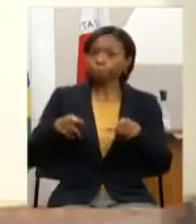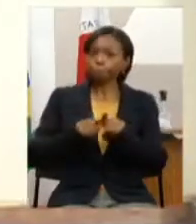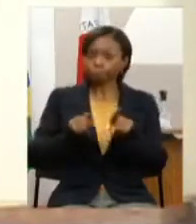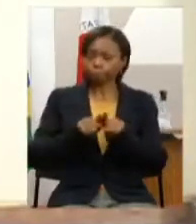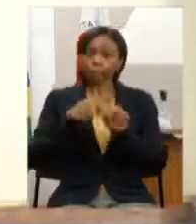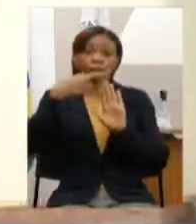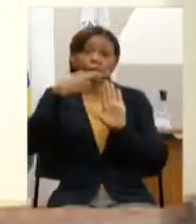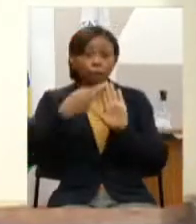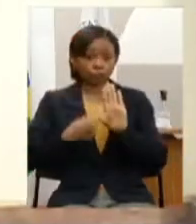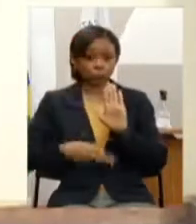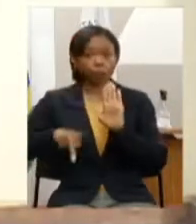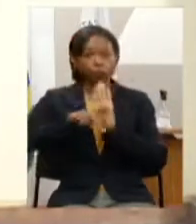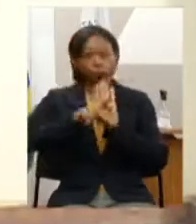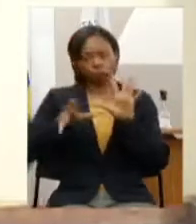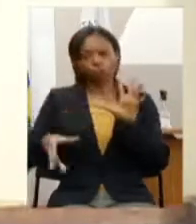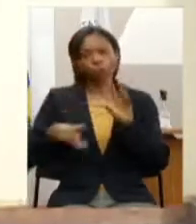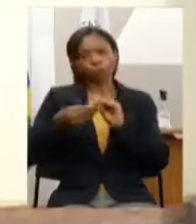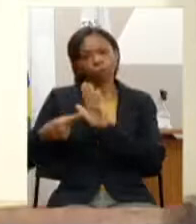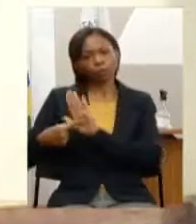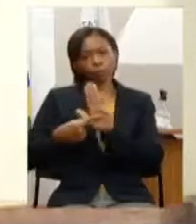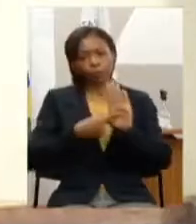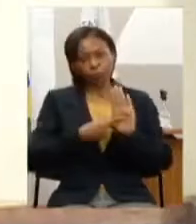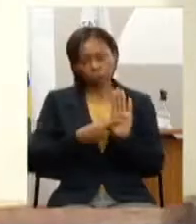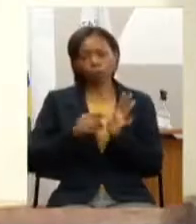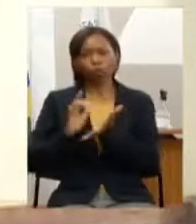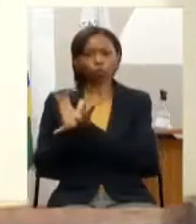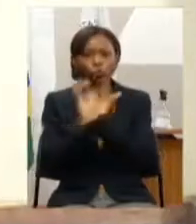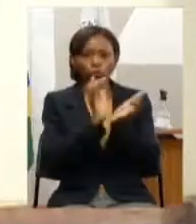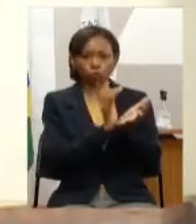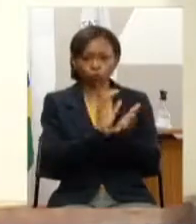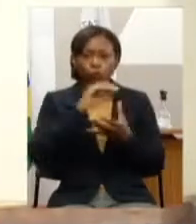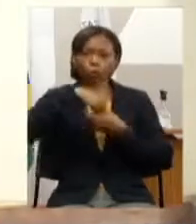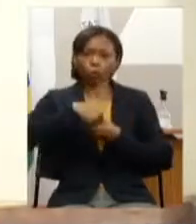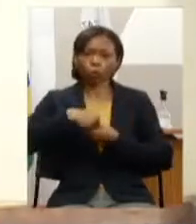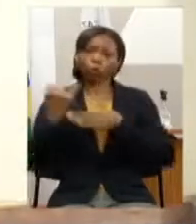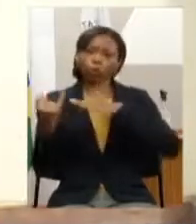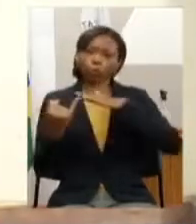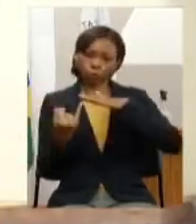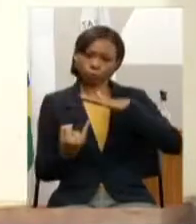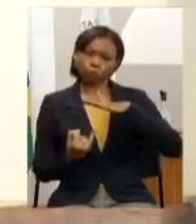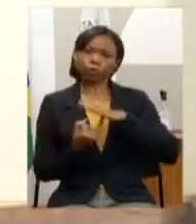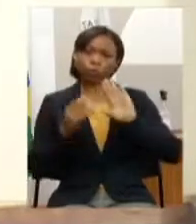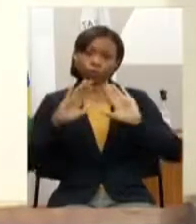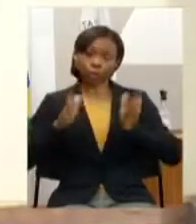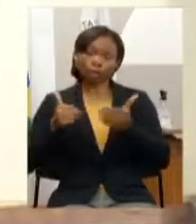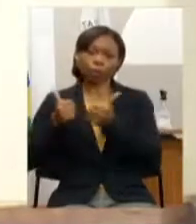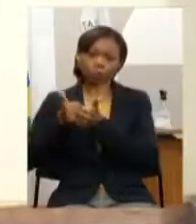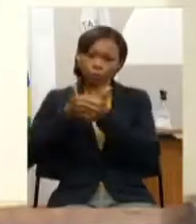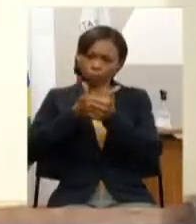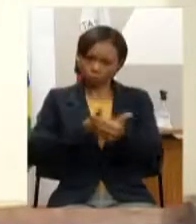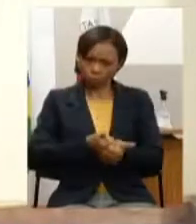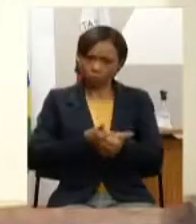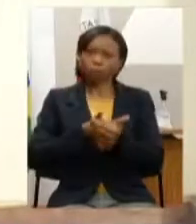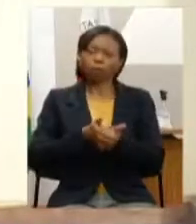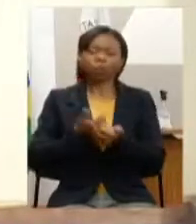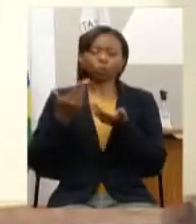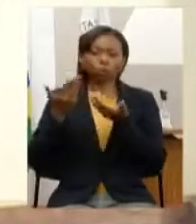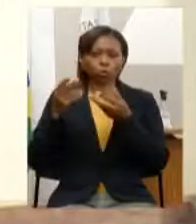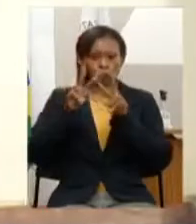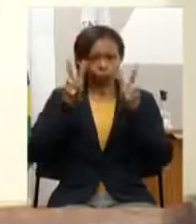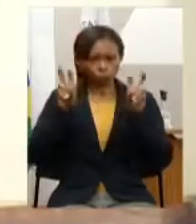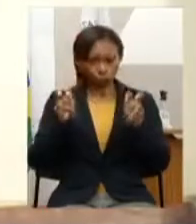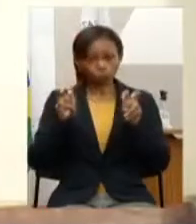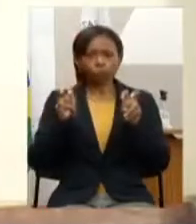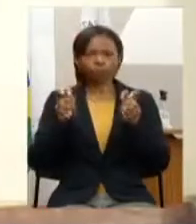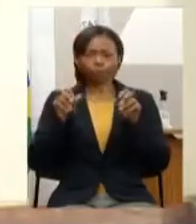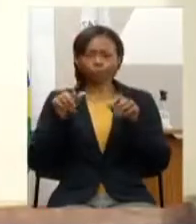pela relatoria e apresentado pelas demais membros e entidades que acompanharam e debateram essa importante discussão que se refere